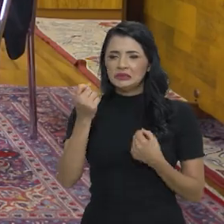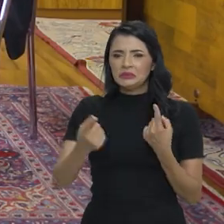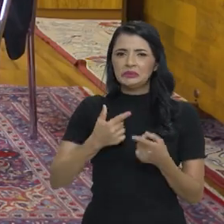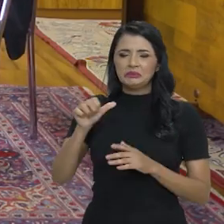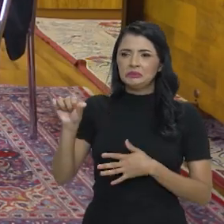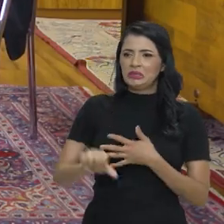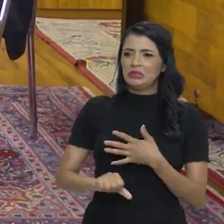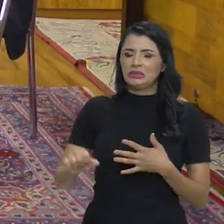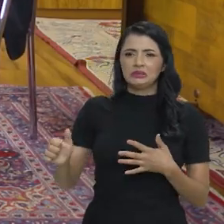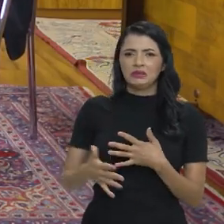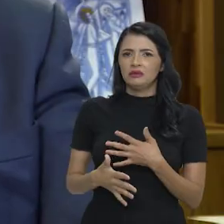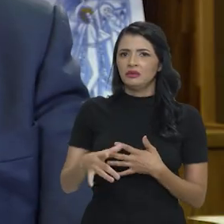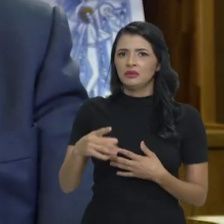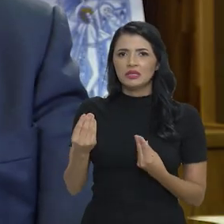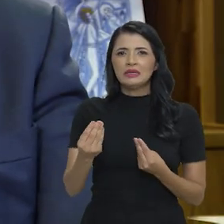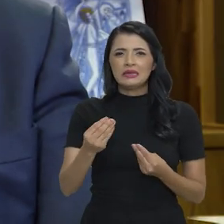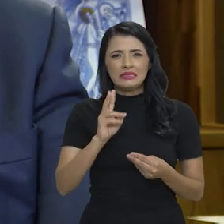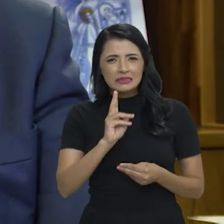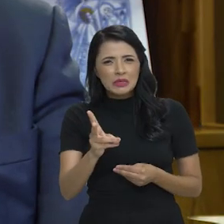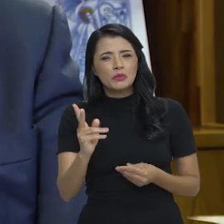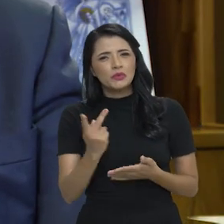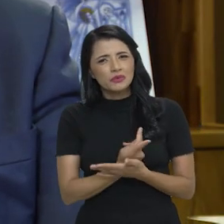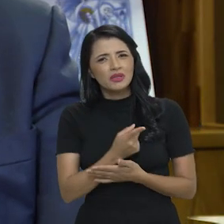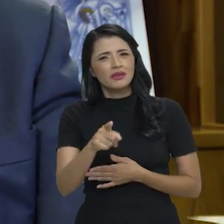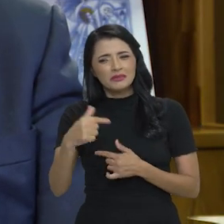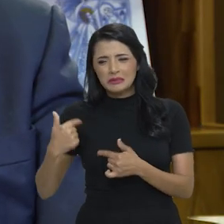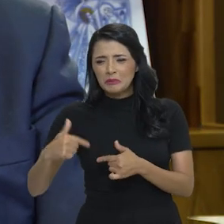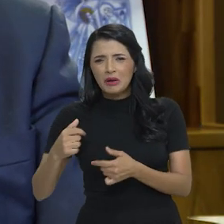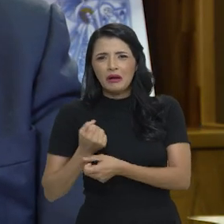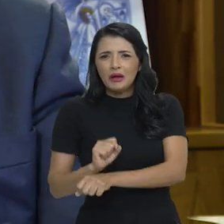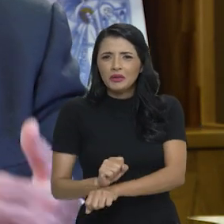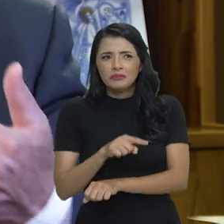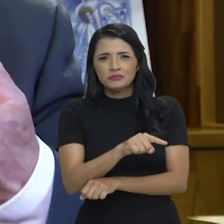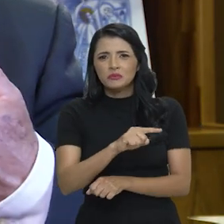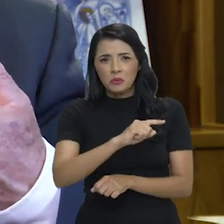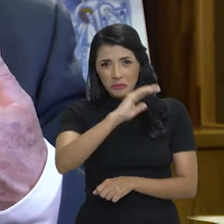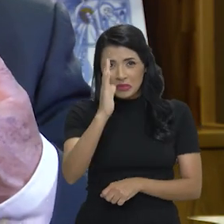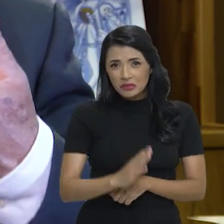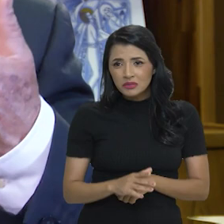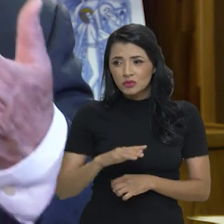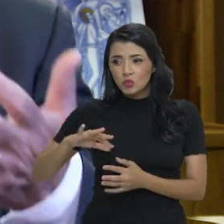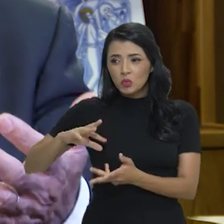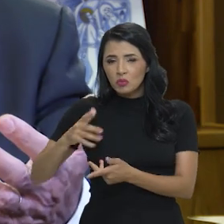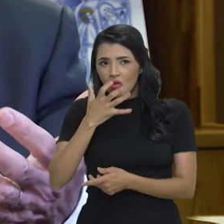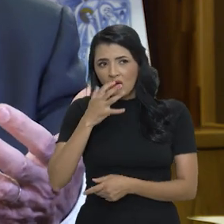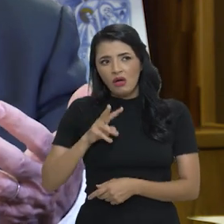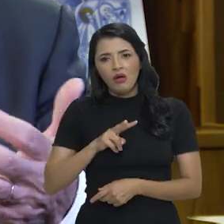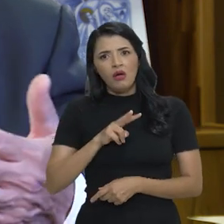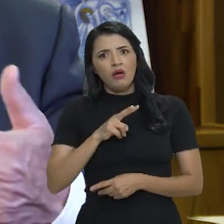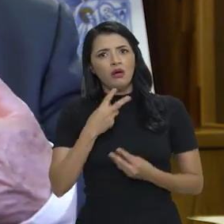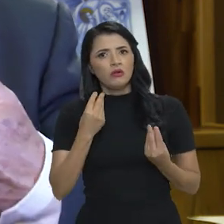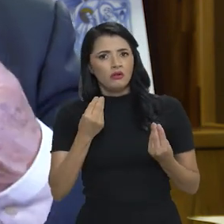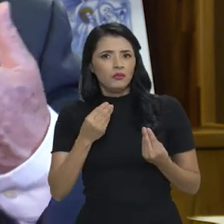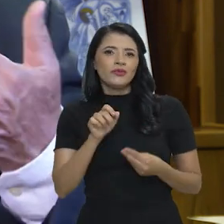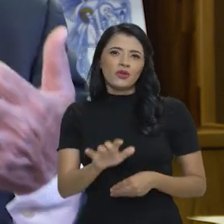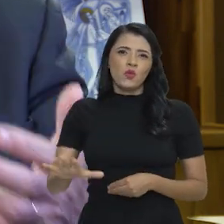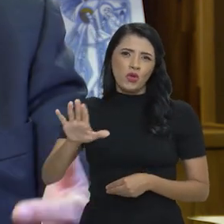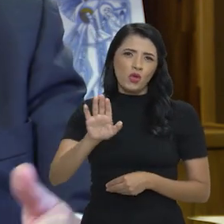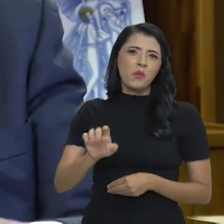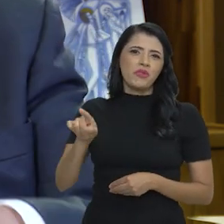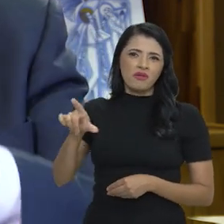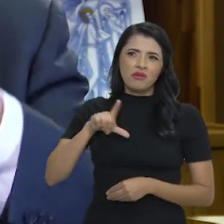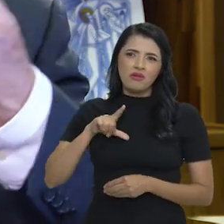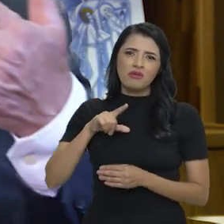E cada episódio desse é muito ruim, muito negativo para a imagem do Brasil no globo. Então, a comunidade